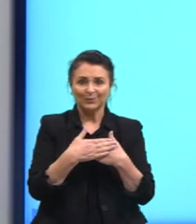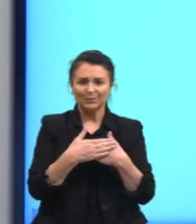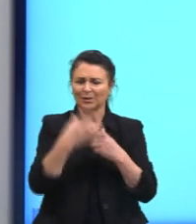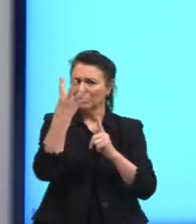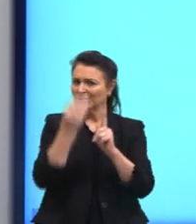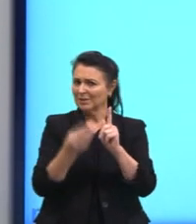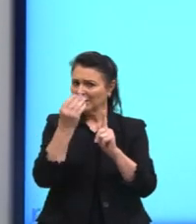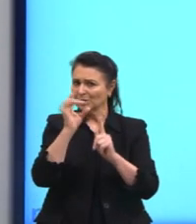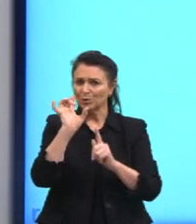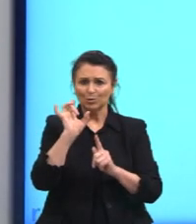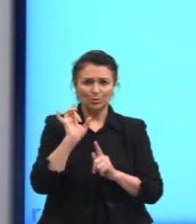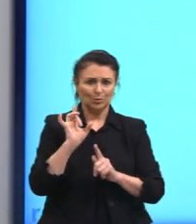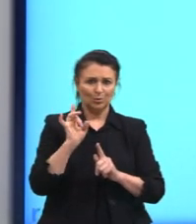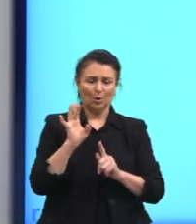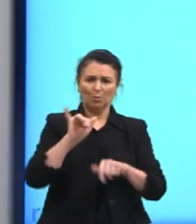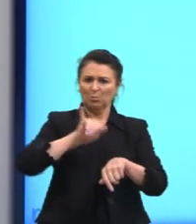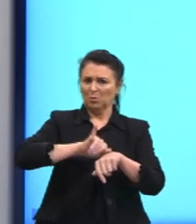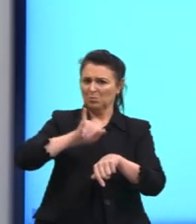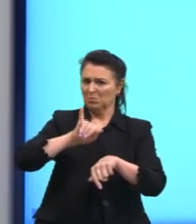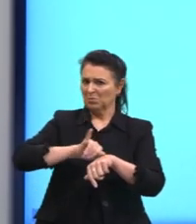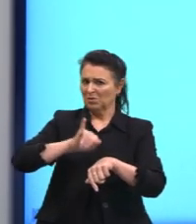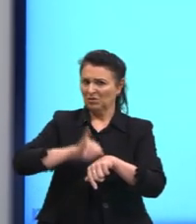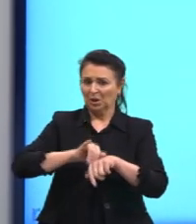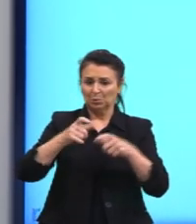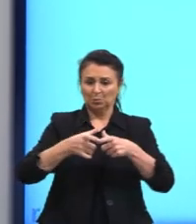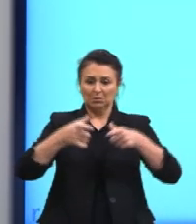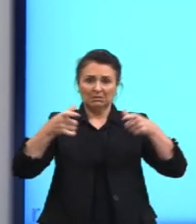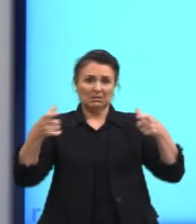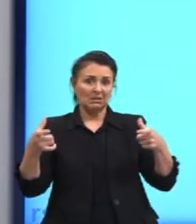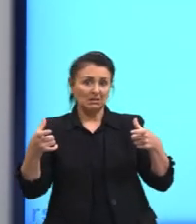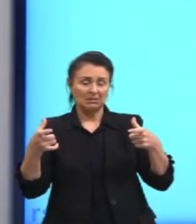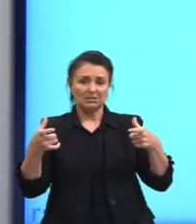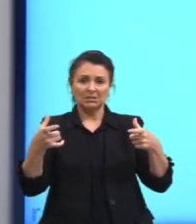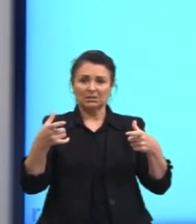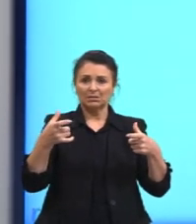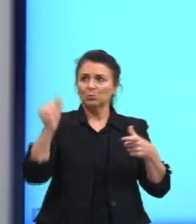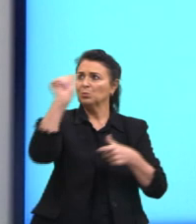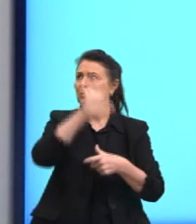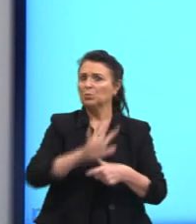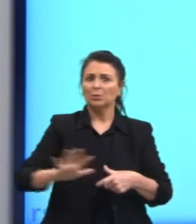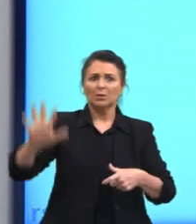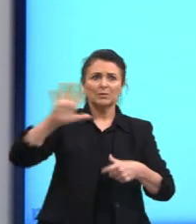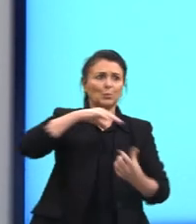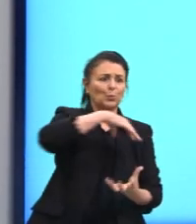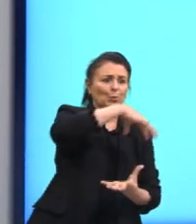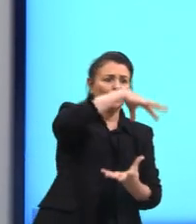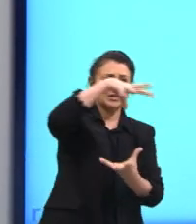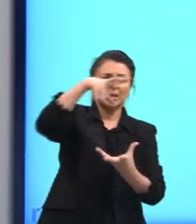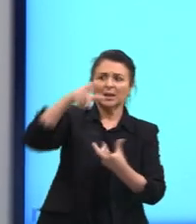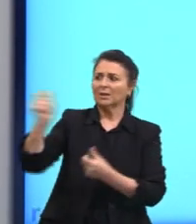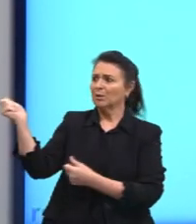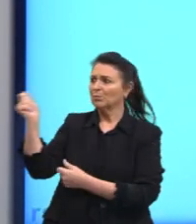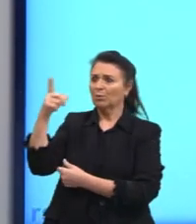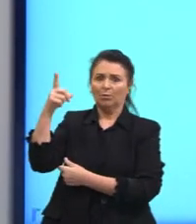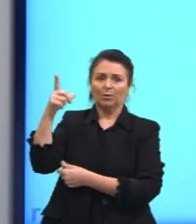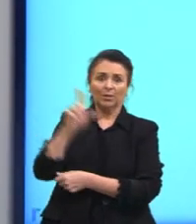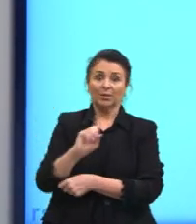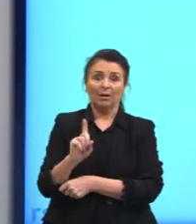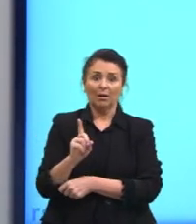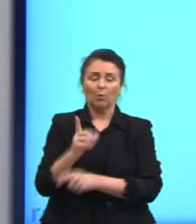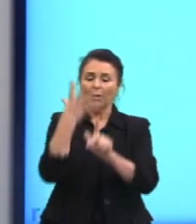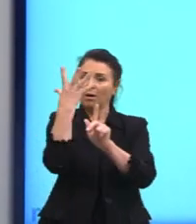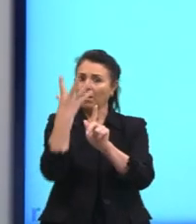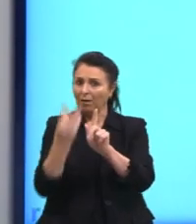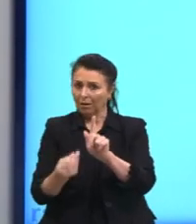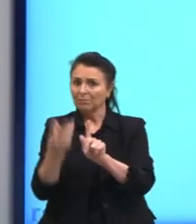somente agindo para objetos extremamente grandes, como do universo, como o planeta, o sol. Mas, não, gente. A